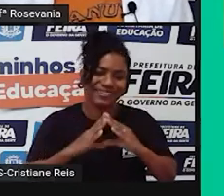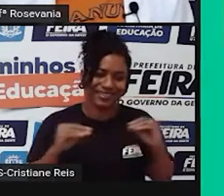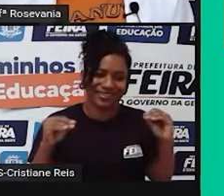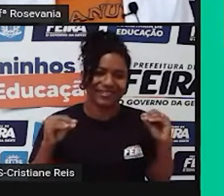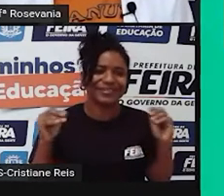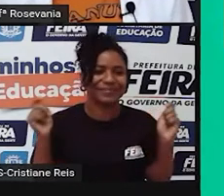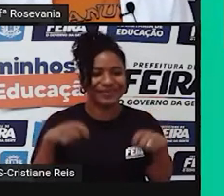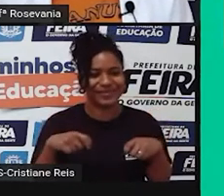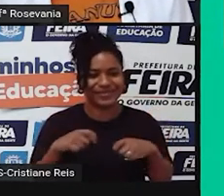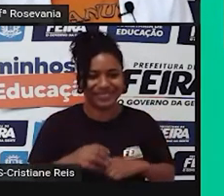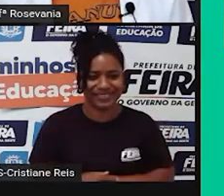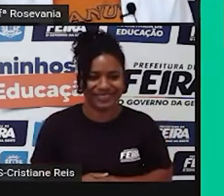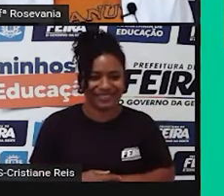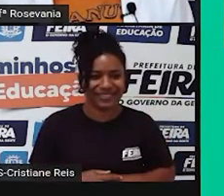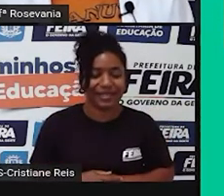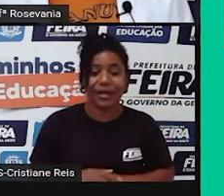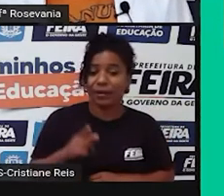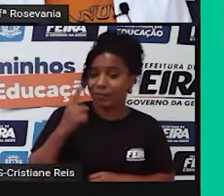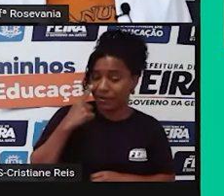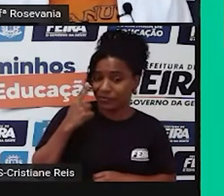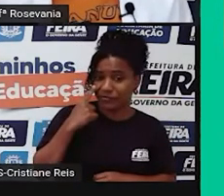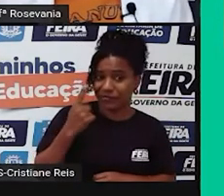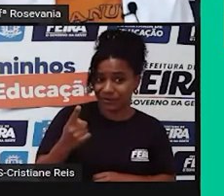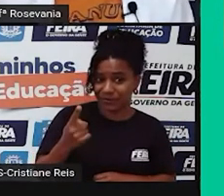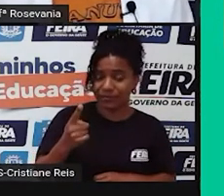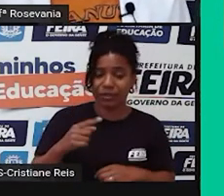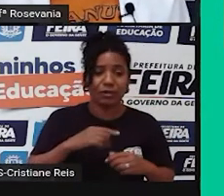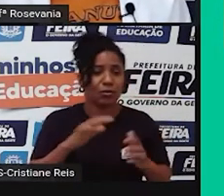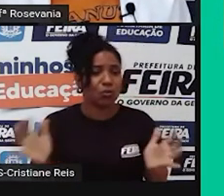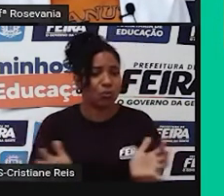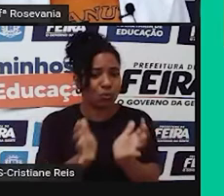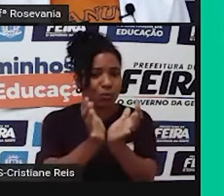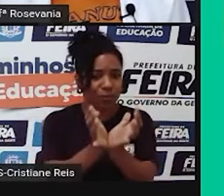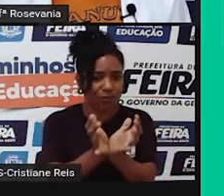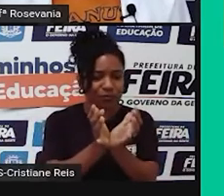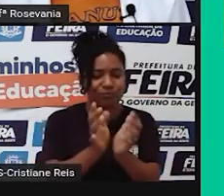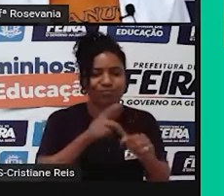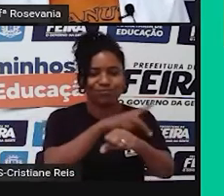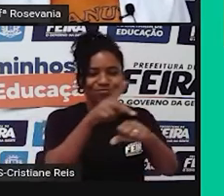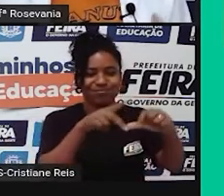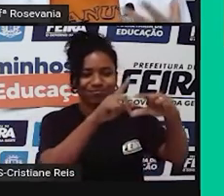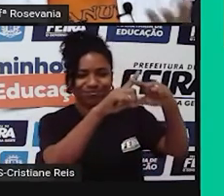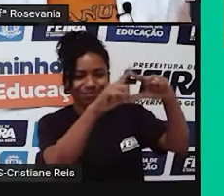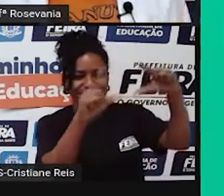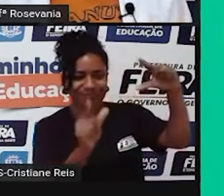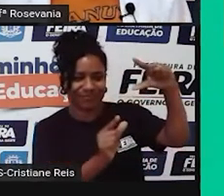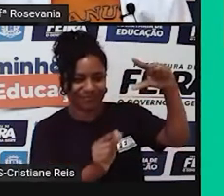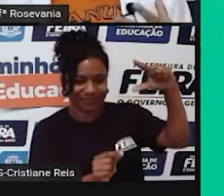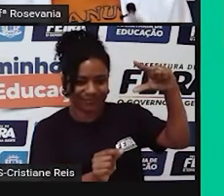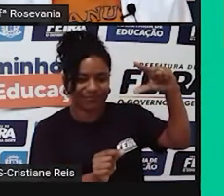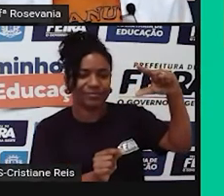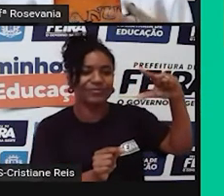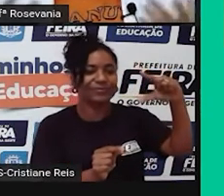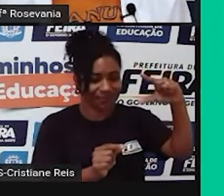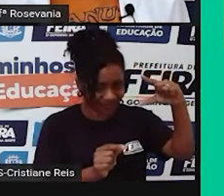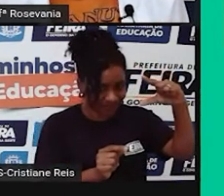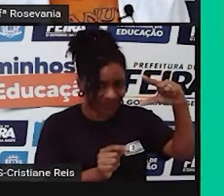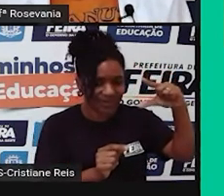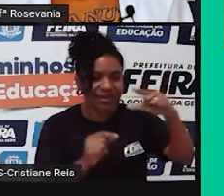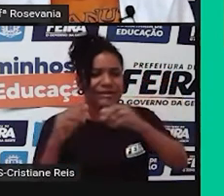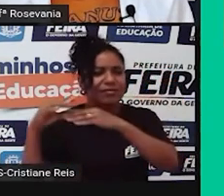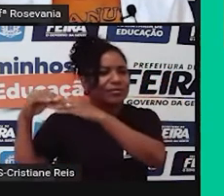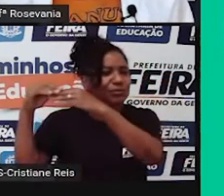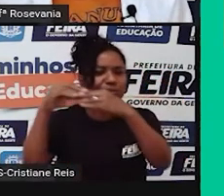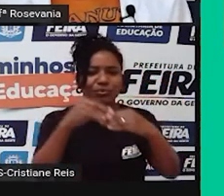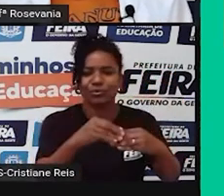ver as contribuições agora, né, dos povos africanos. Porque a gente pensa, né, que eles vieram para cá só como escravos e que não trouxeram